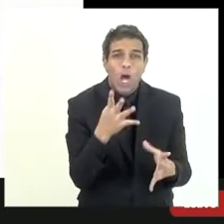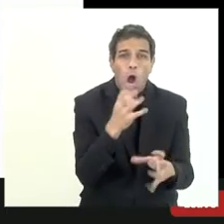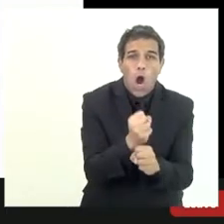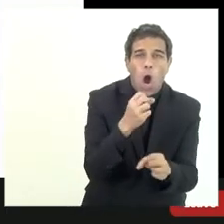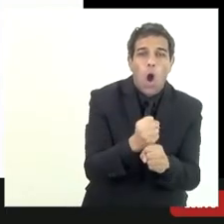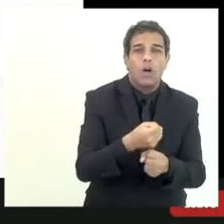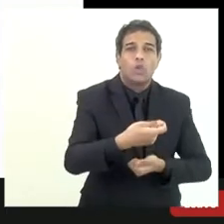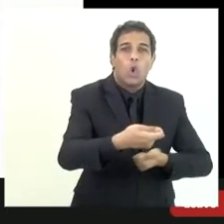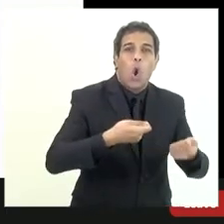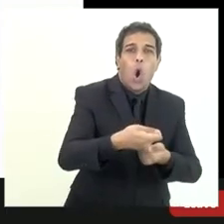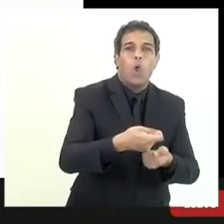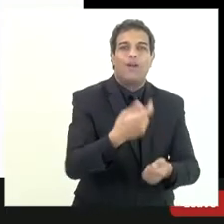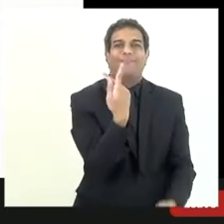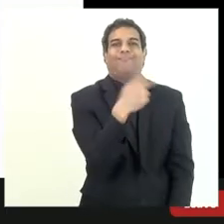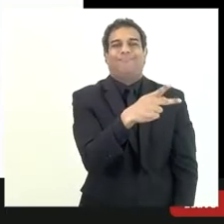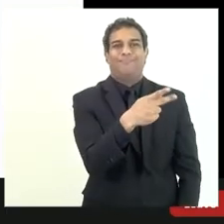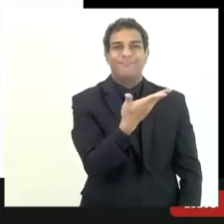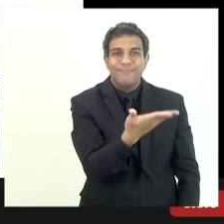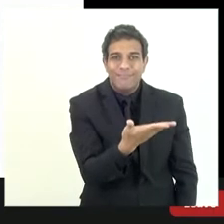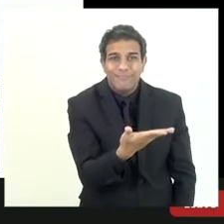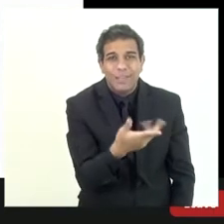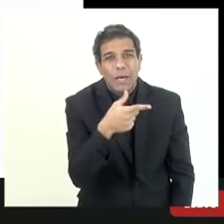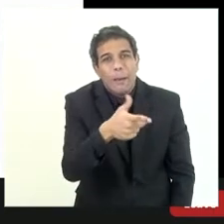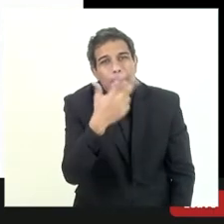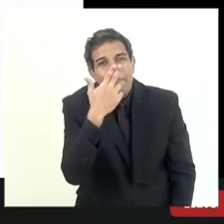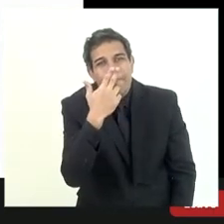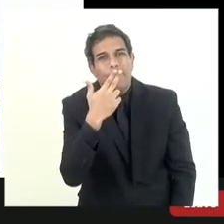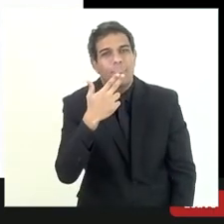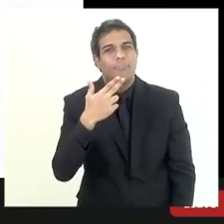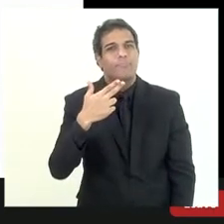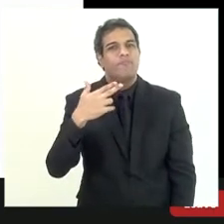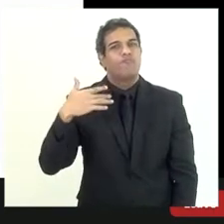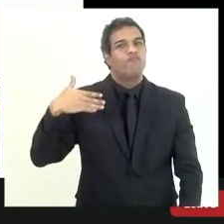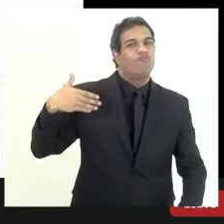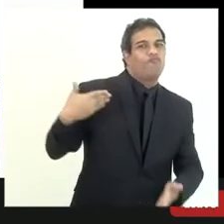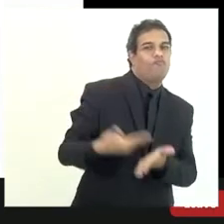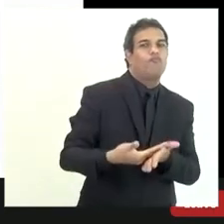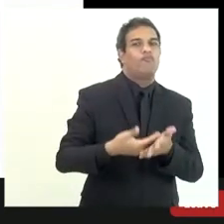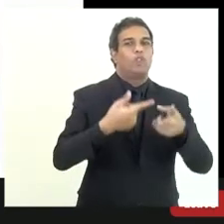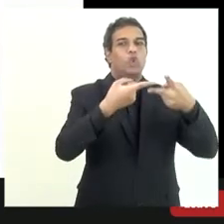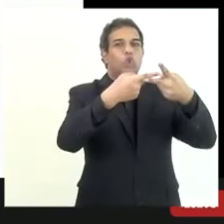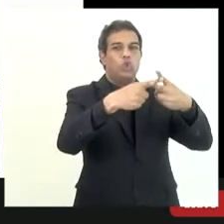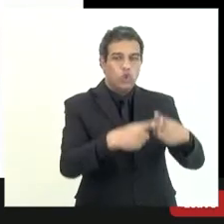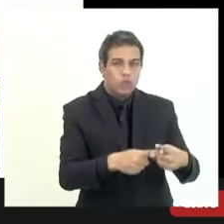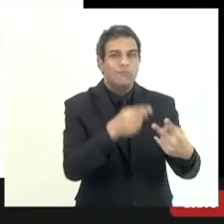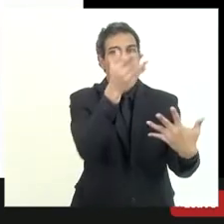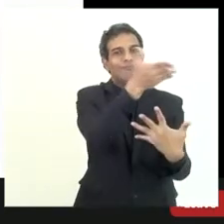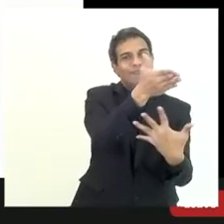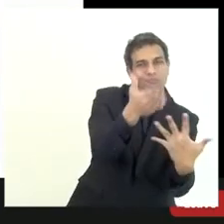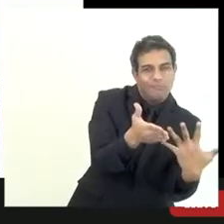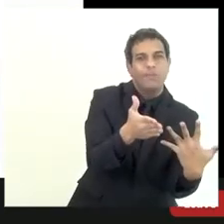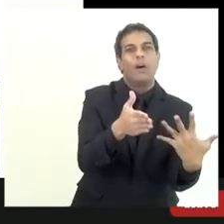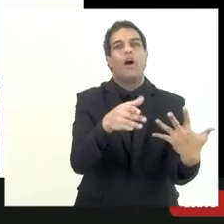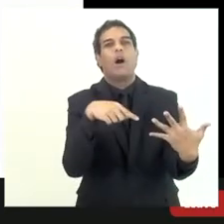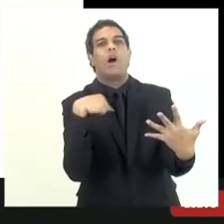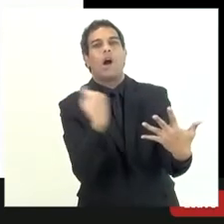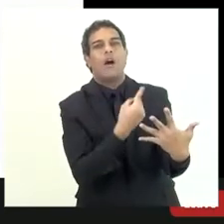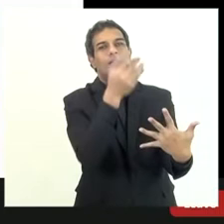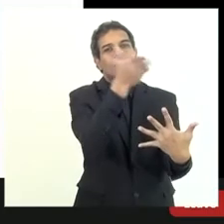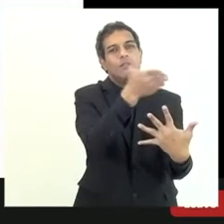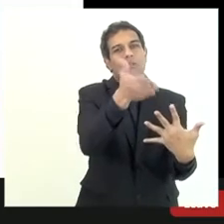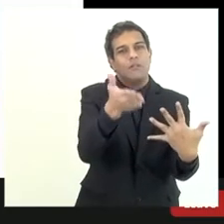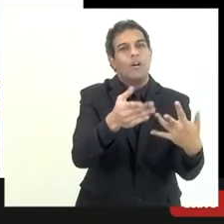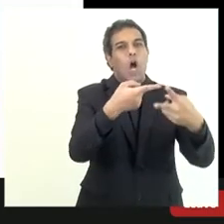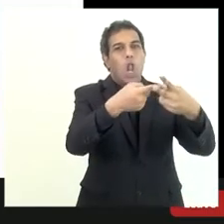controle né e esse é até um exercício que ele tem que ser feito essa revisão dos créditos a gente até preconiza que ela seja